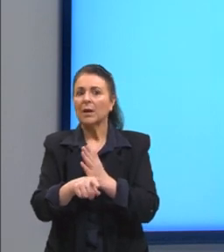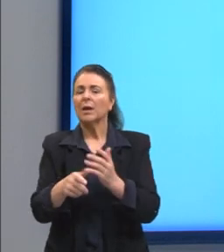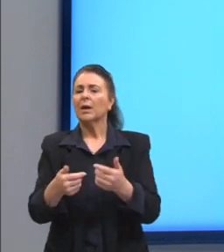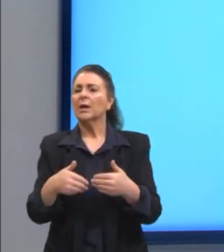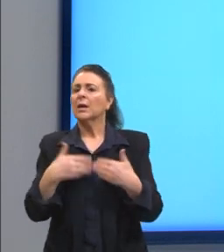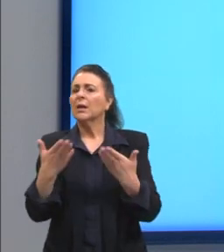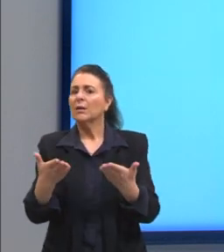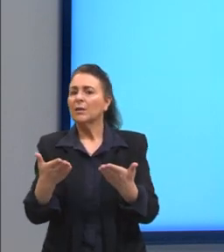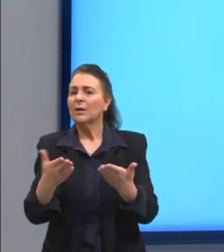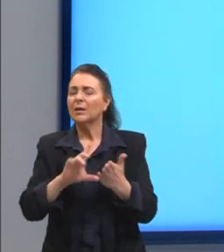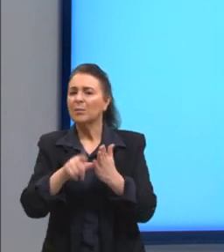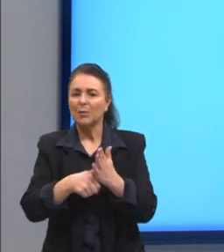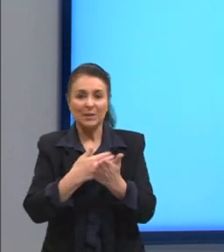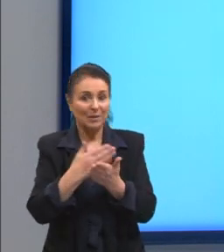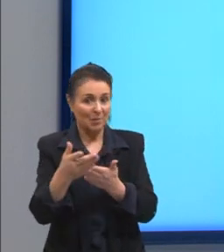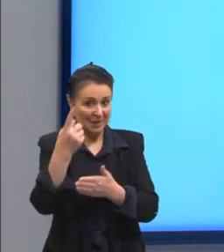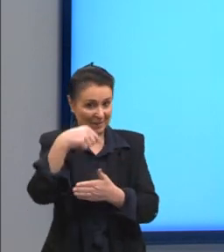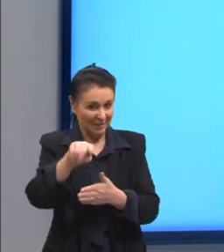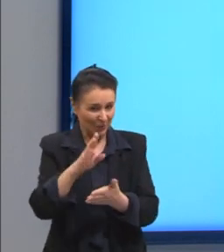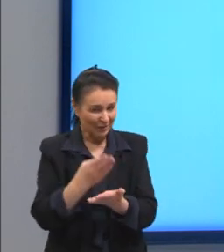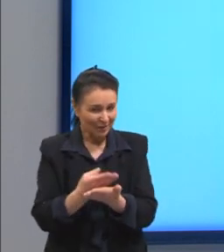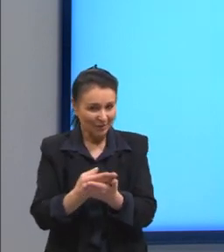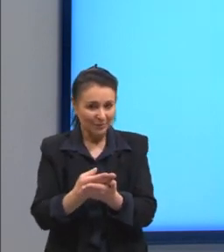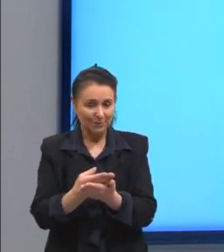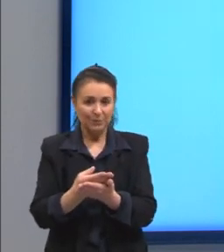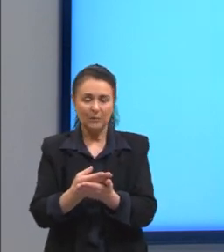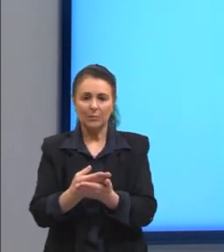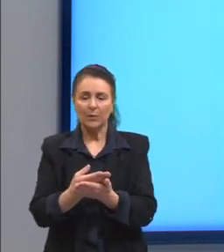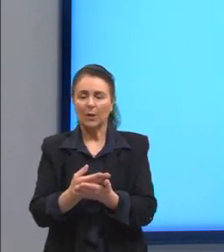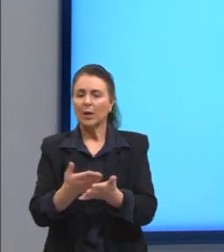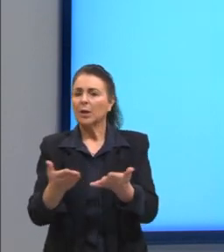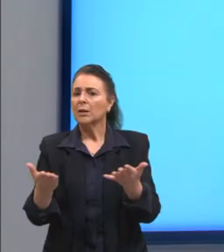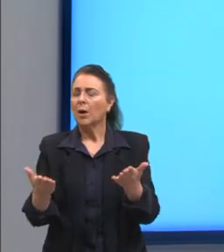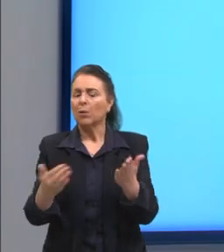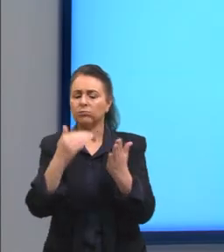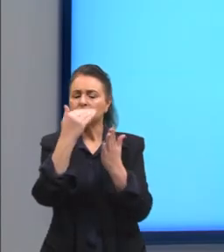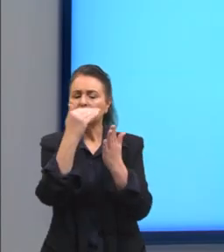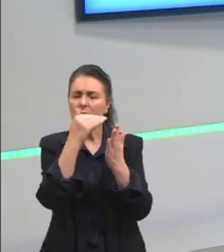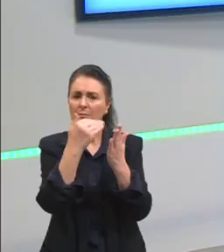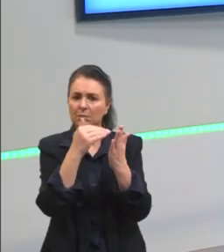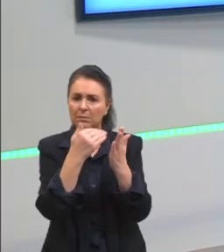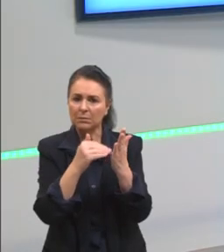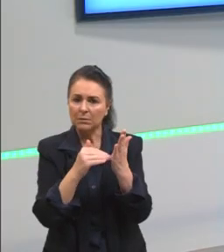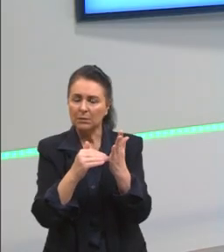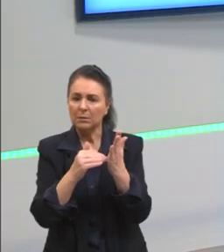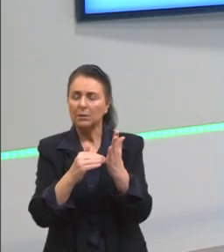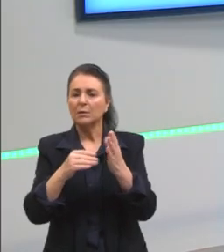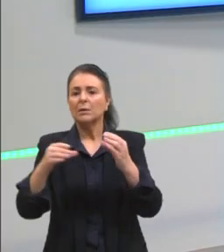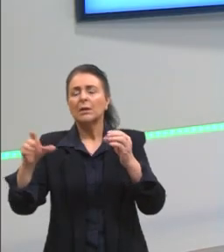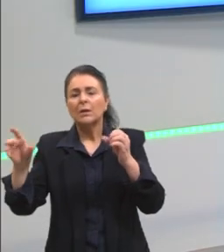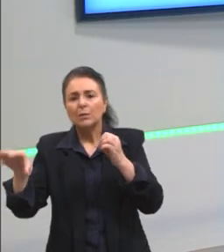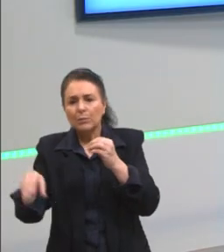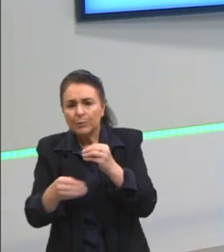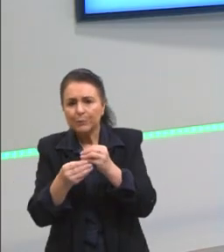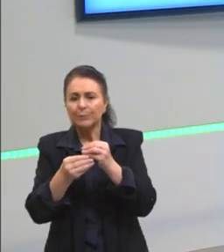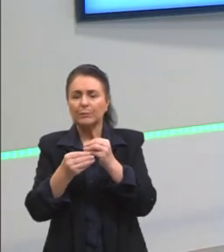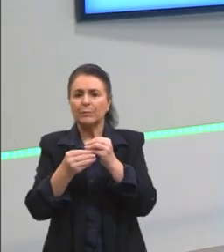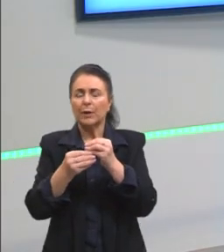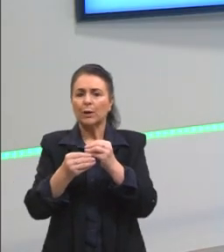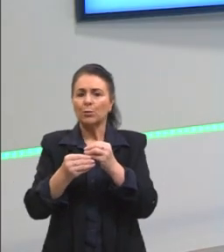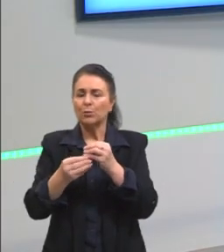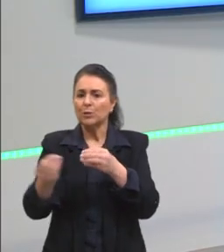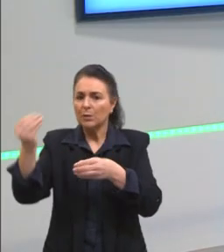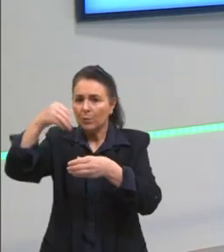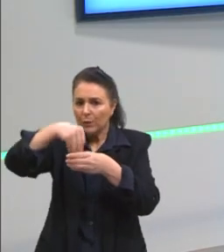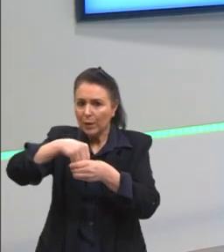que eu vou começar nossa aula seguinte. Bom, passamos aí pelos nossos termos. pelos acessórios, pelos termos integrantes, pelos